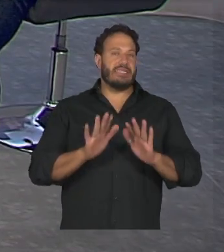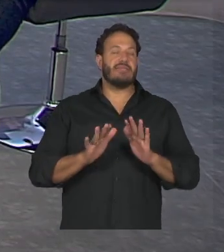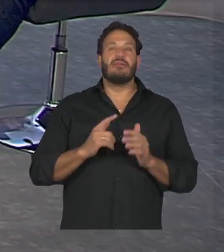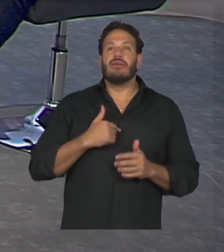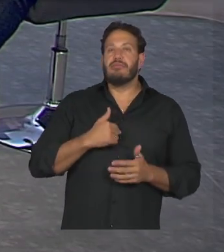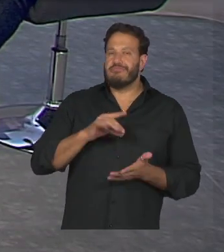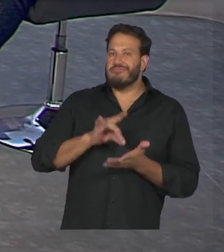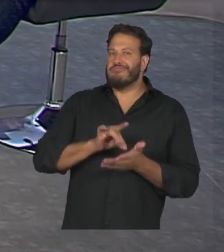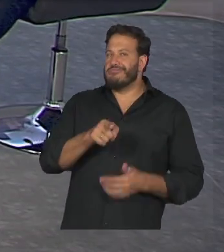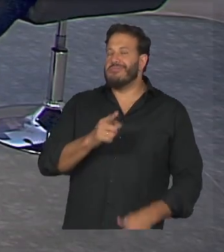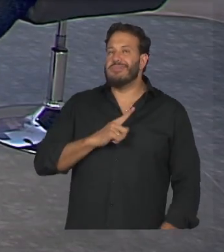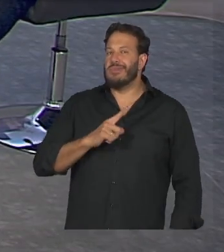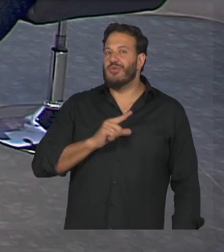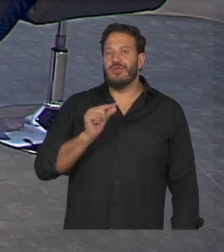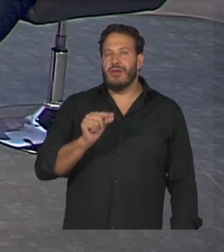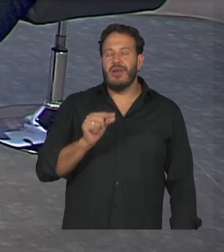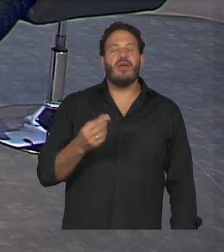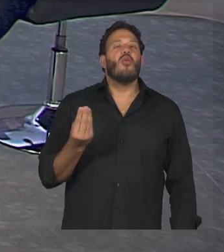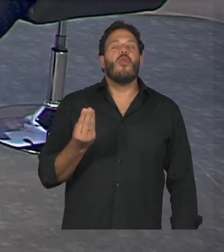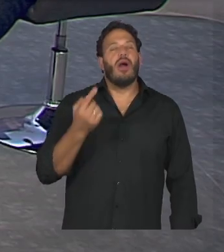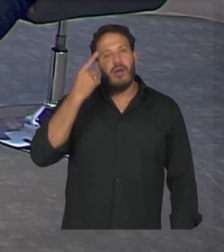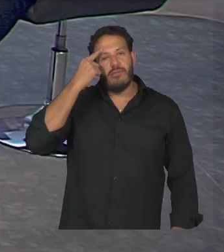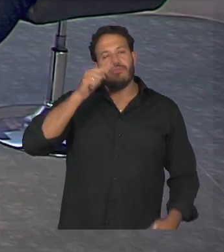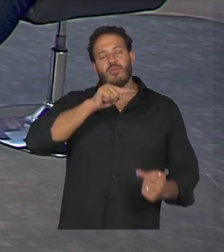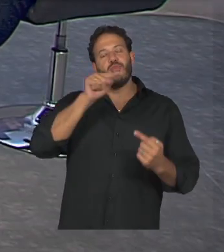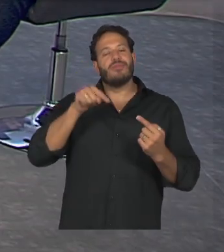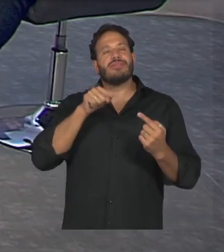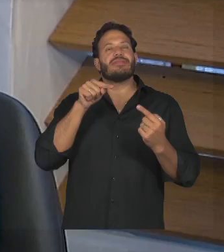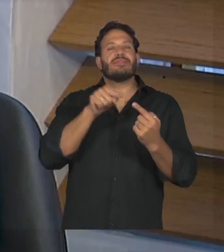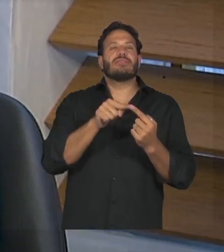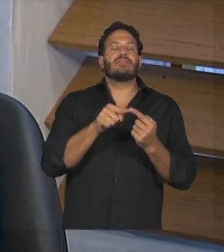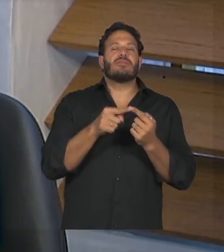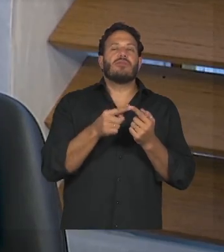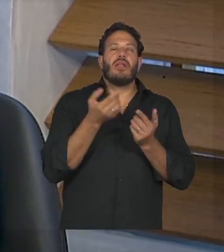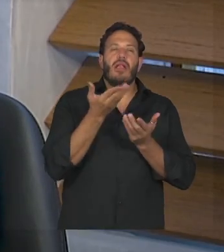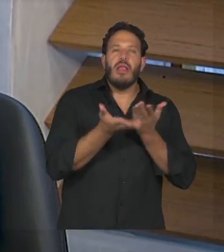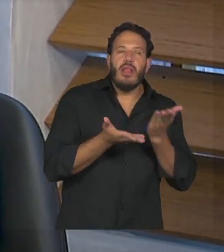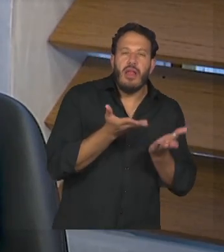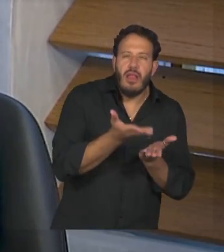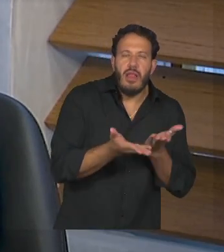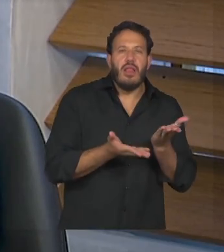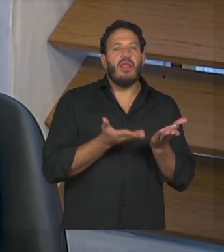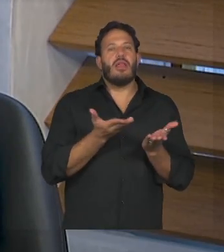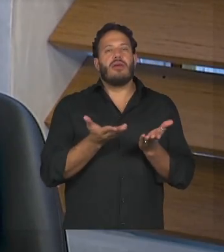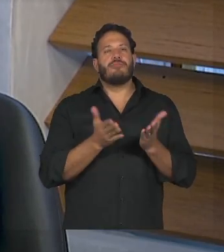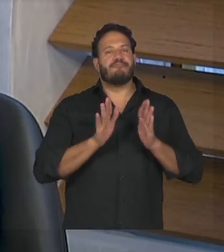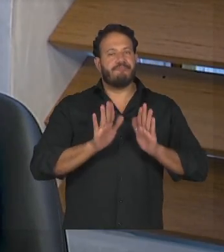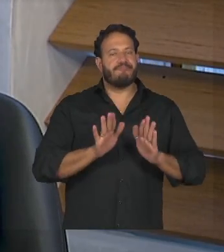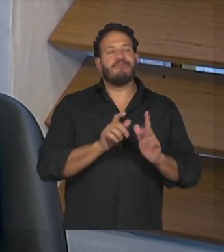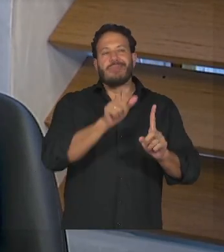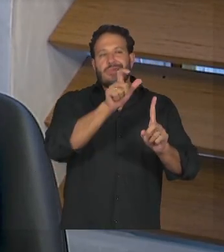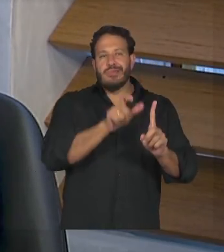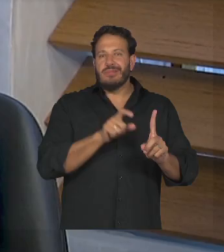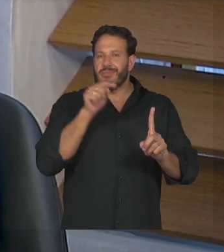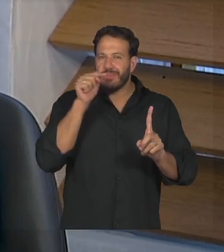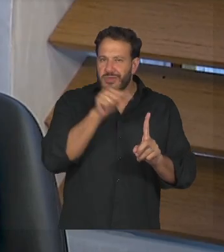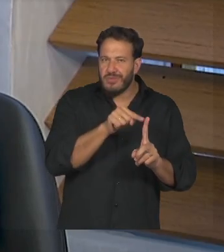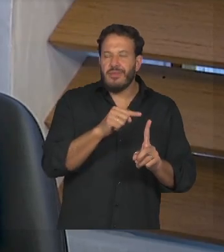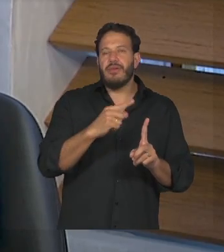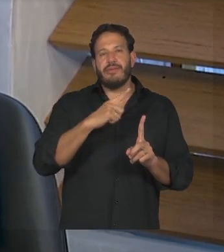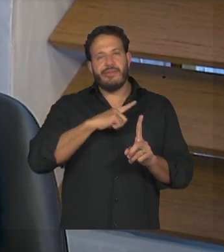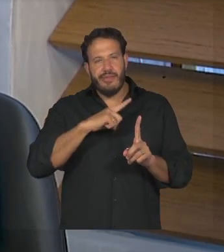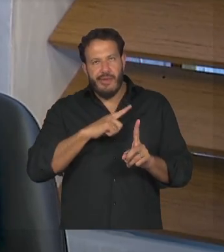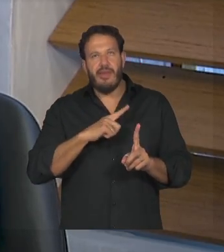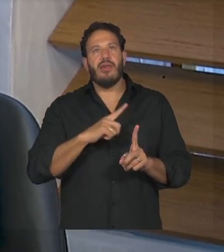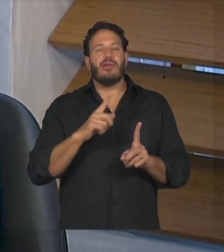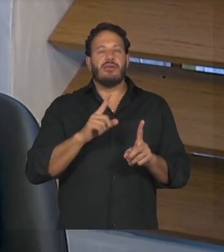é qual é o objetivo do tratamento é é que a pessoa que tem que está